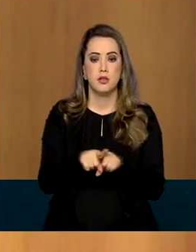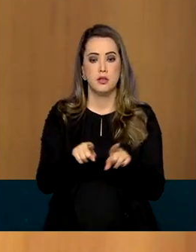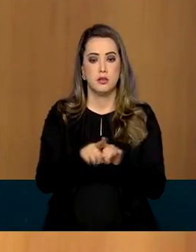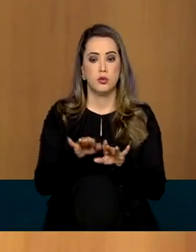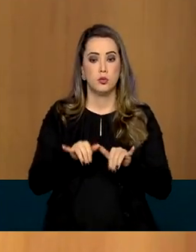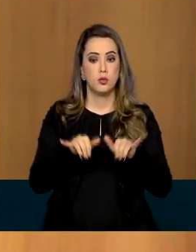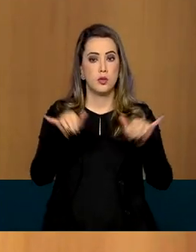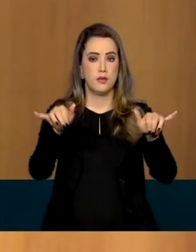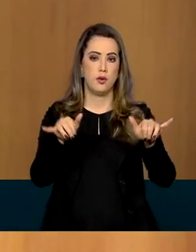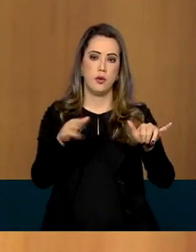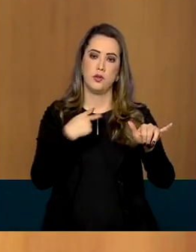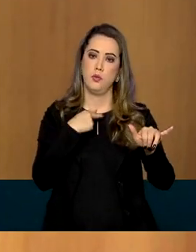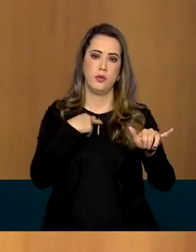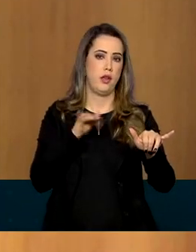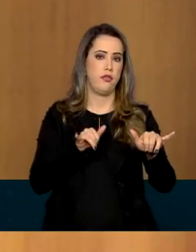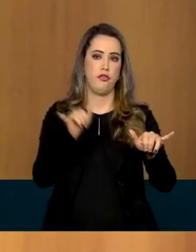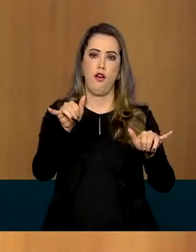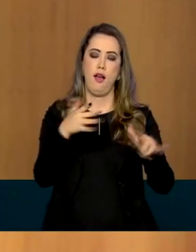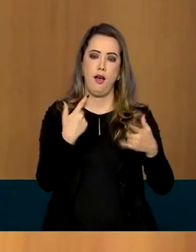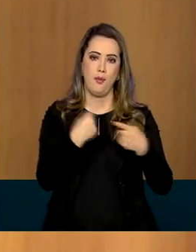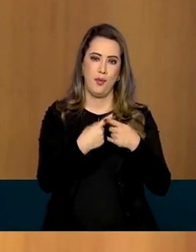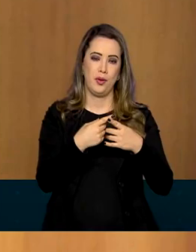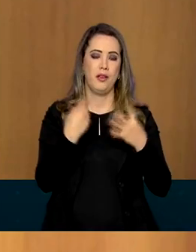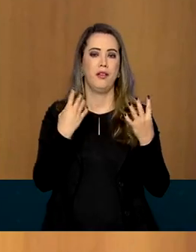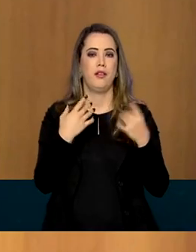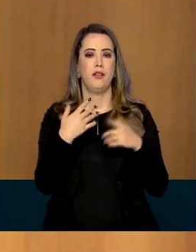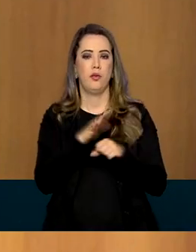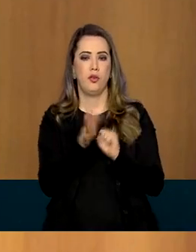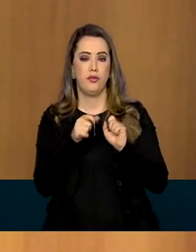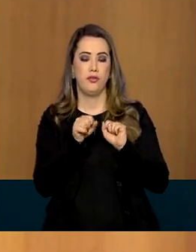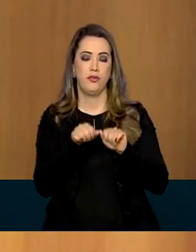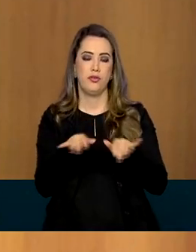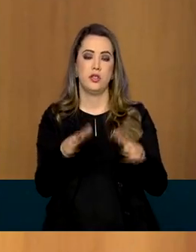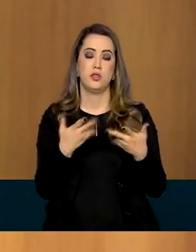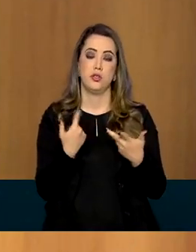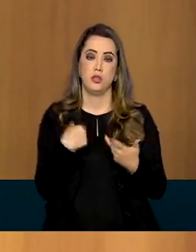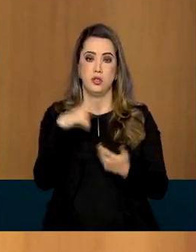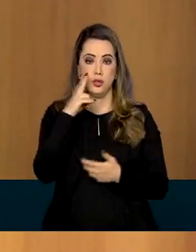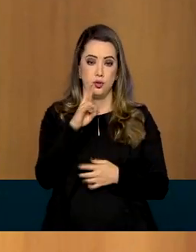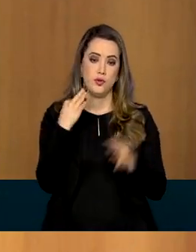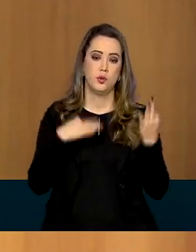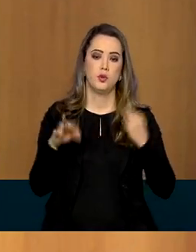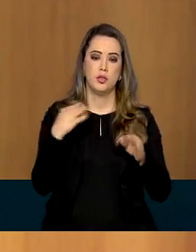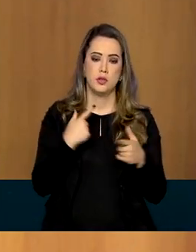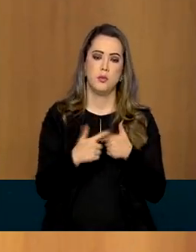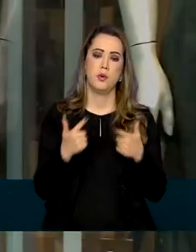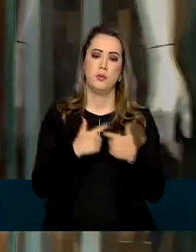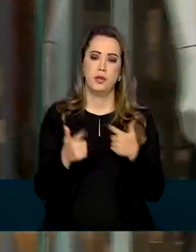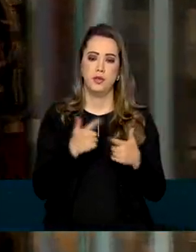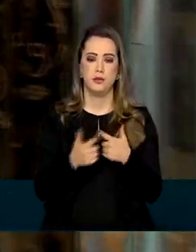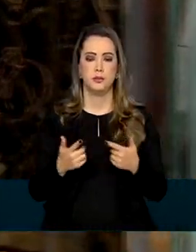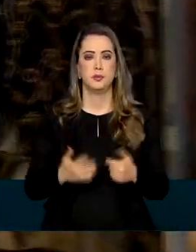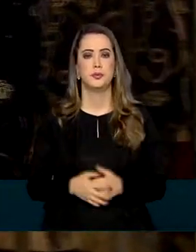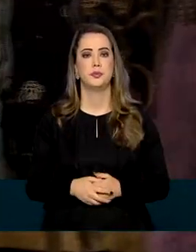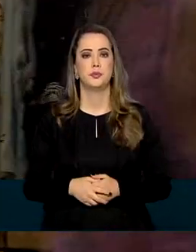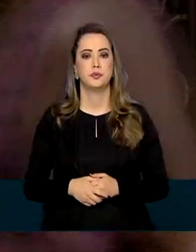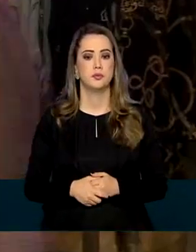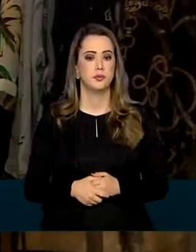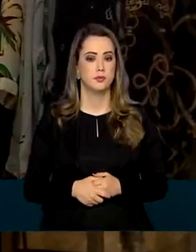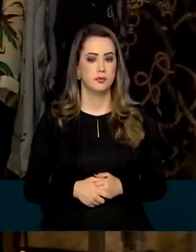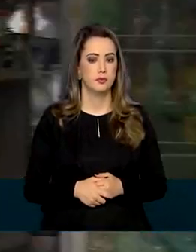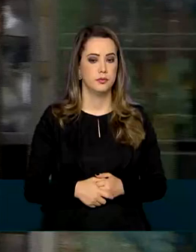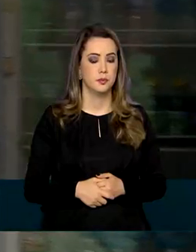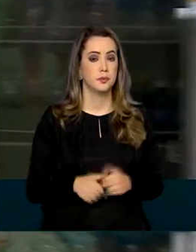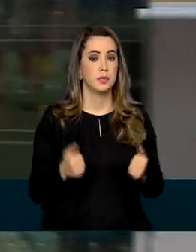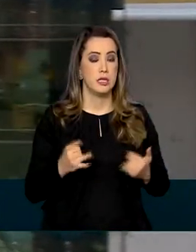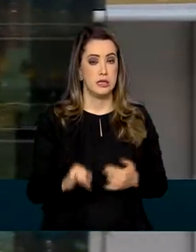aérea brasileira, o turismo foi afetado e nós estamos falando de um mercado extremamente pulverizado. Caso o consumidor se